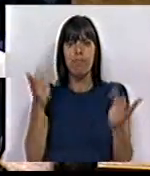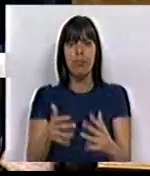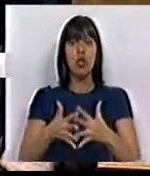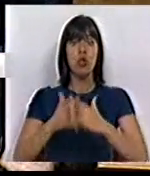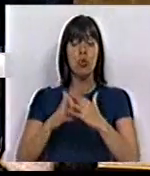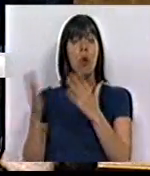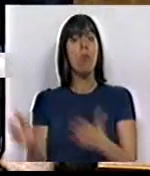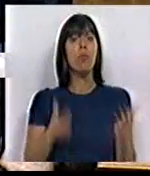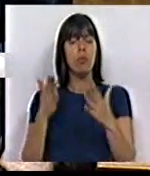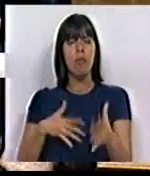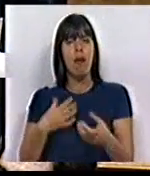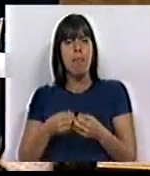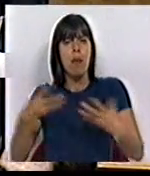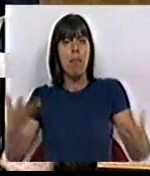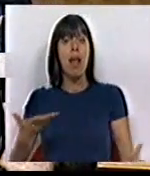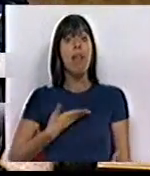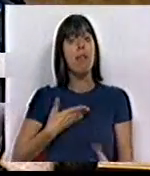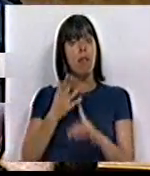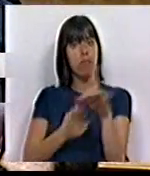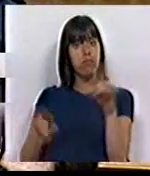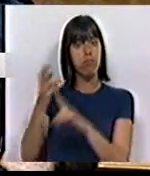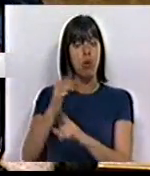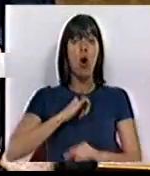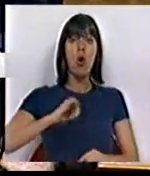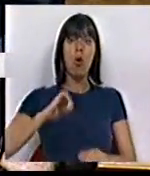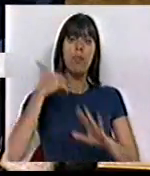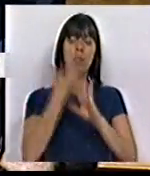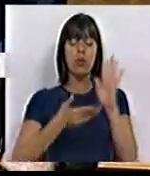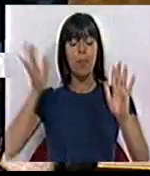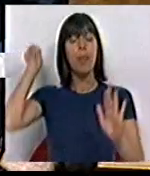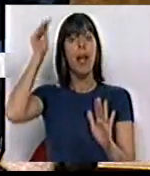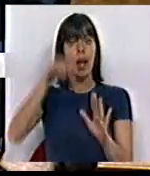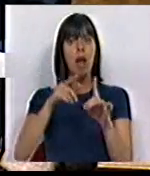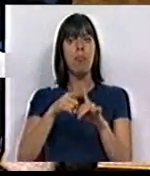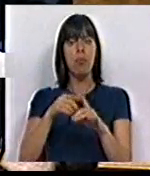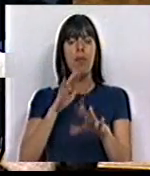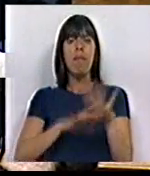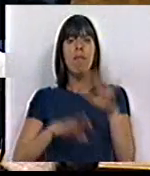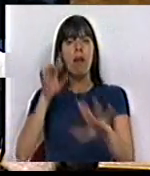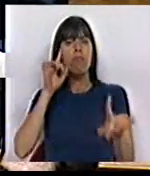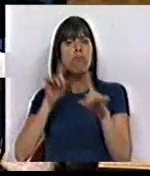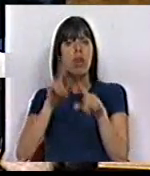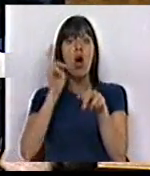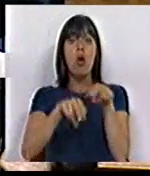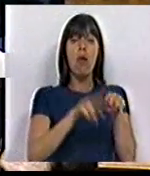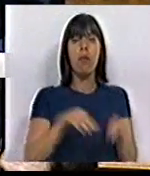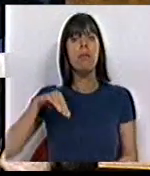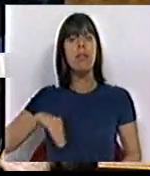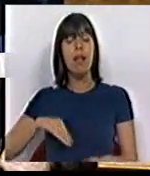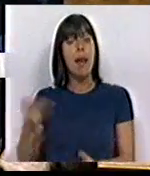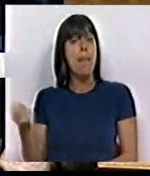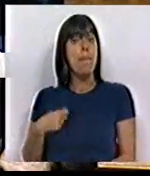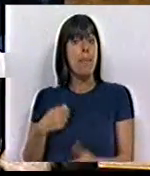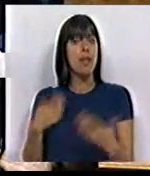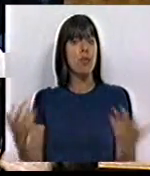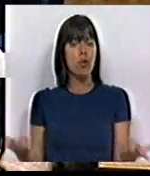estruturas produtivas, o aumento da dívida. Contra a Constituição da República, prossegue o propósito dos cortes nos salários e nas